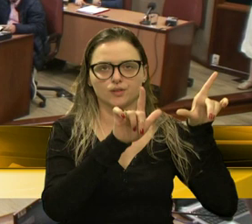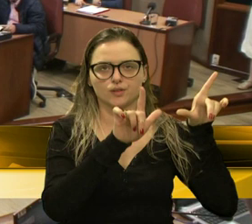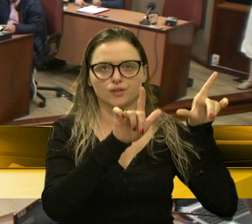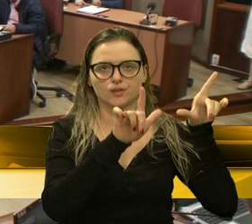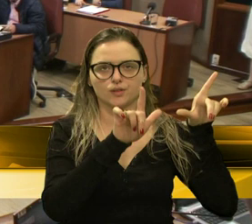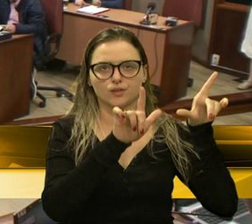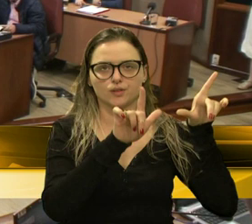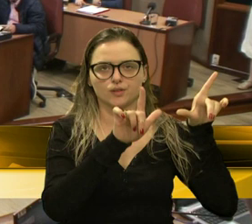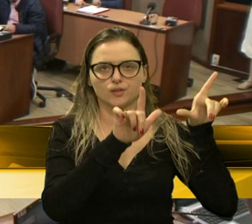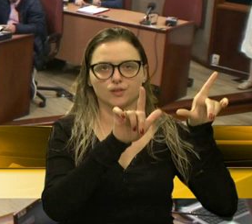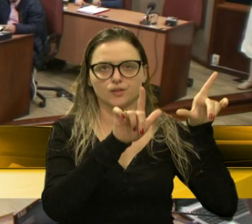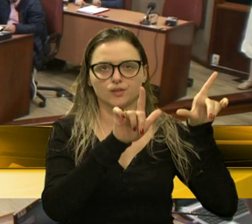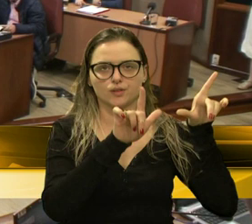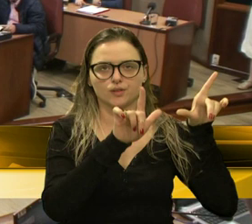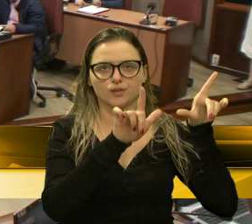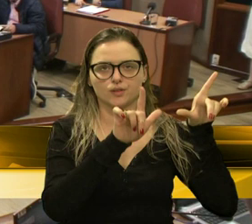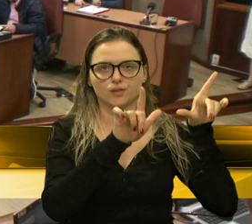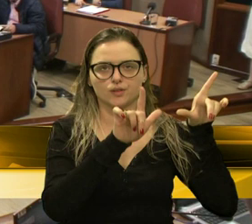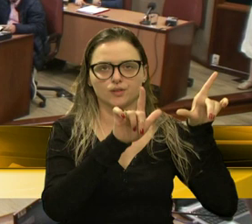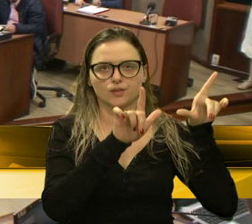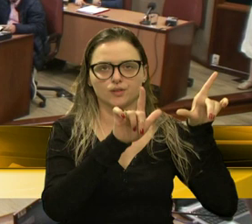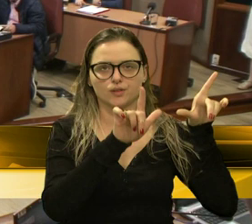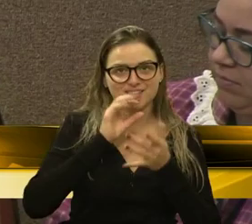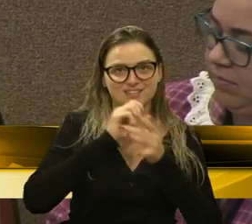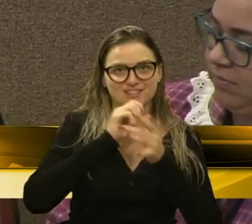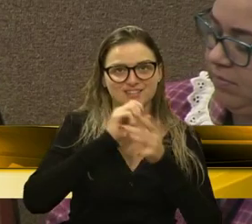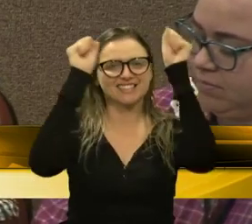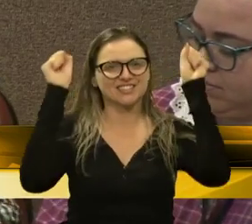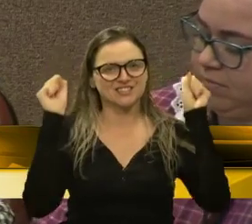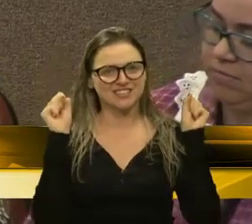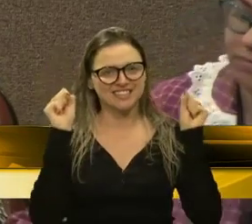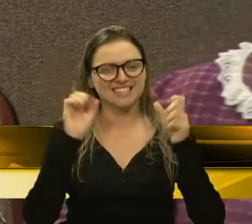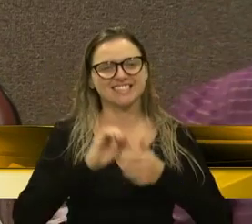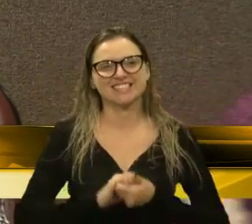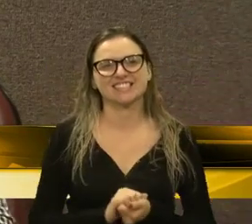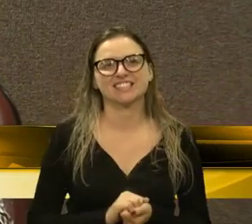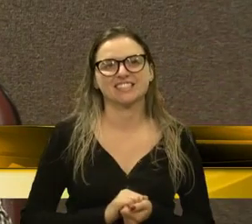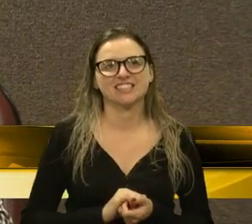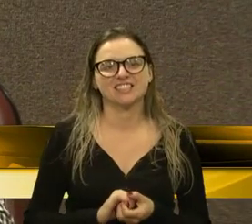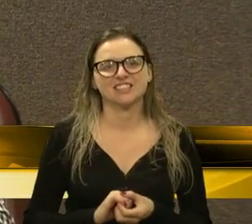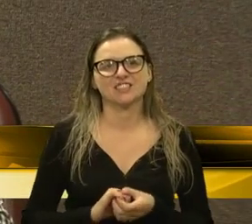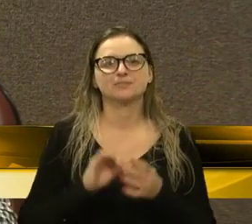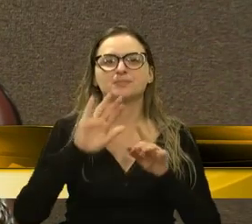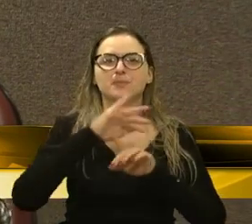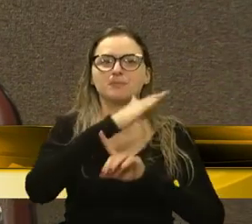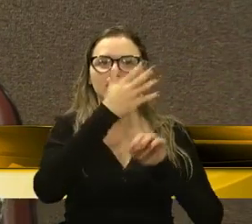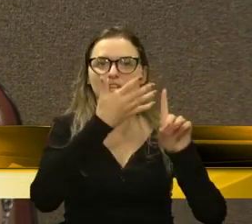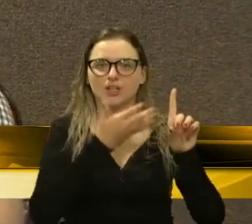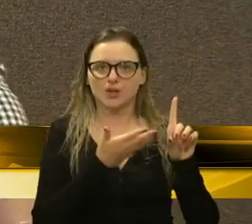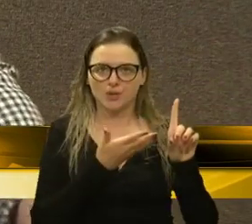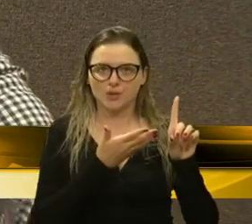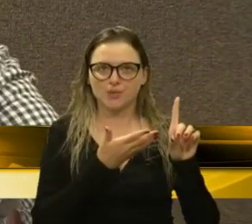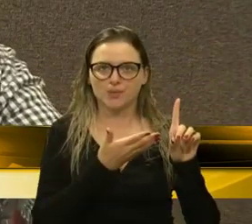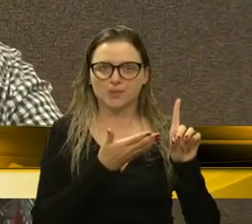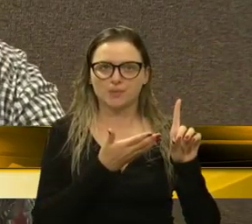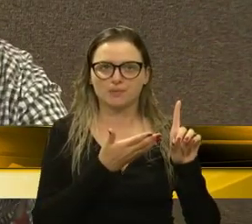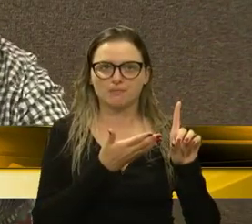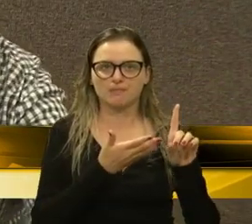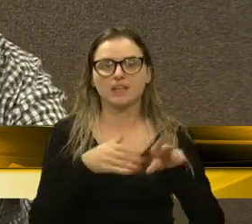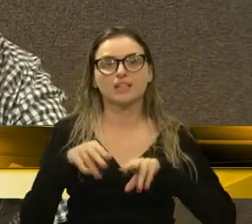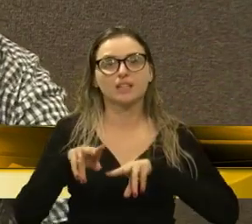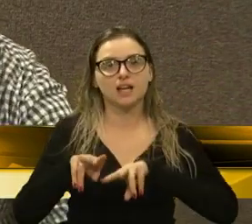um belo café da manhã em homenagem, então, à nossa